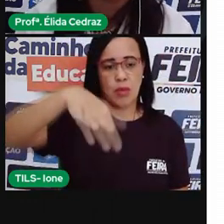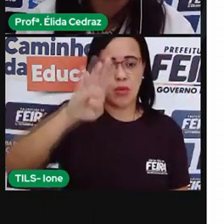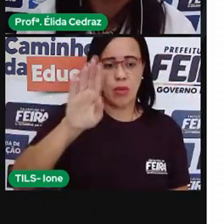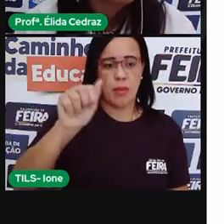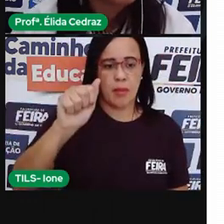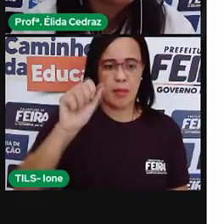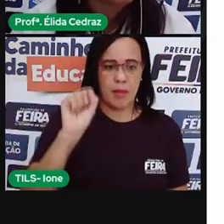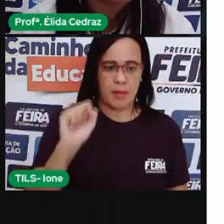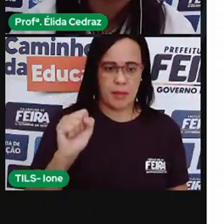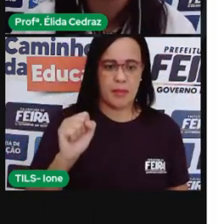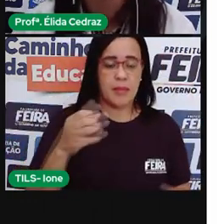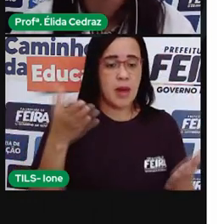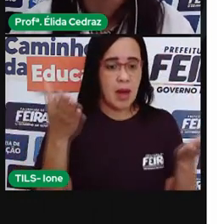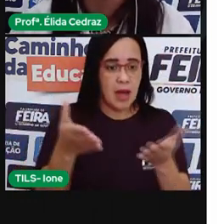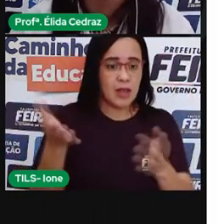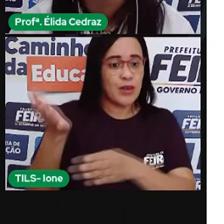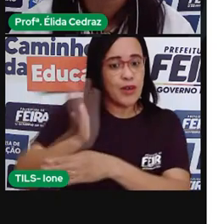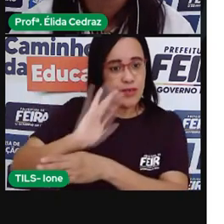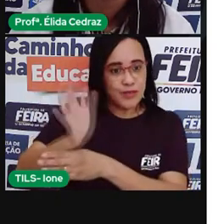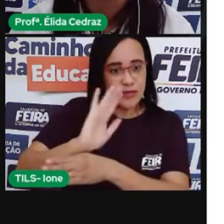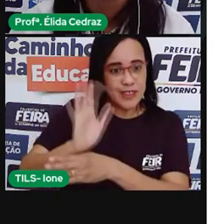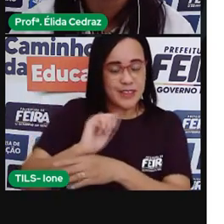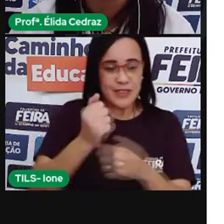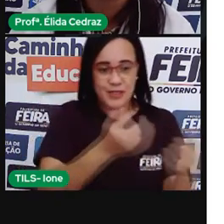vocês. Vamos assistir? Vamos lá?